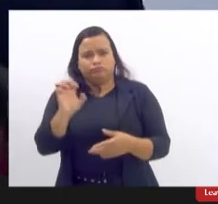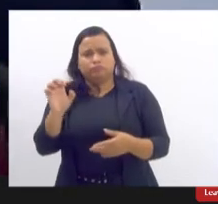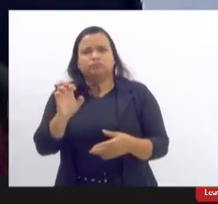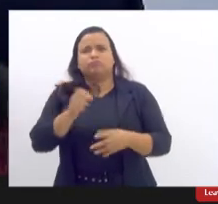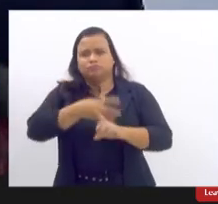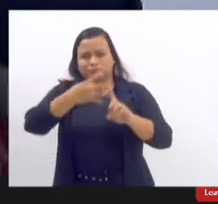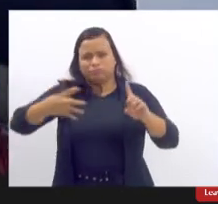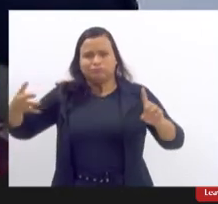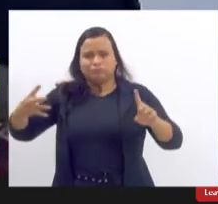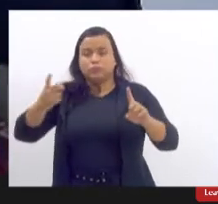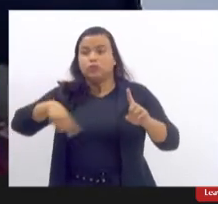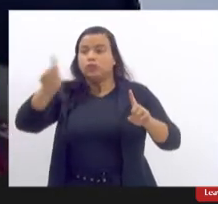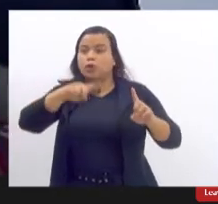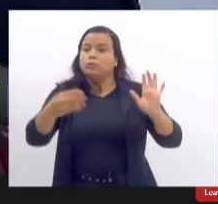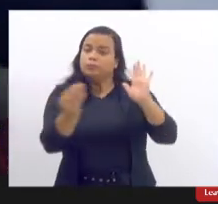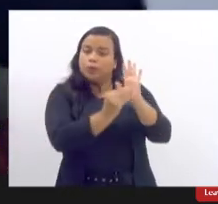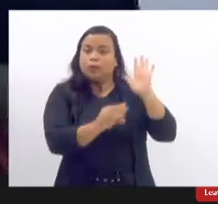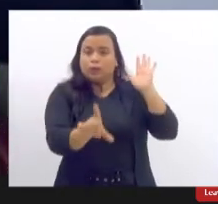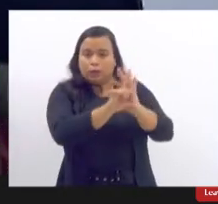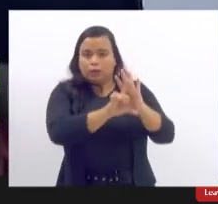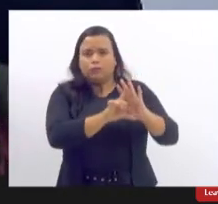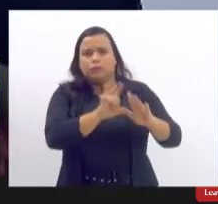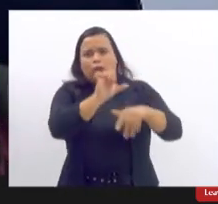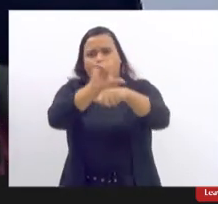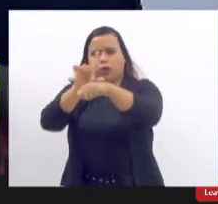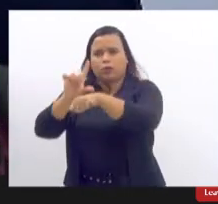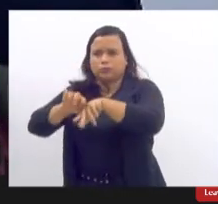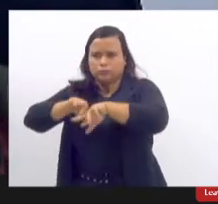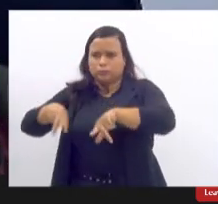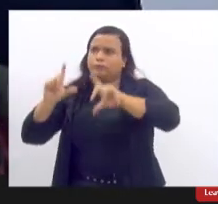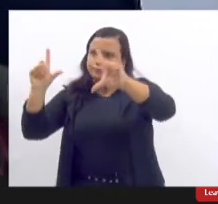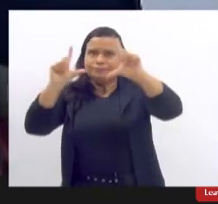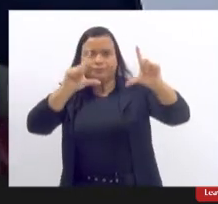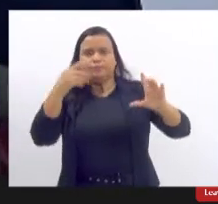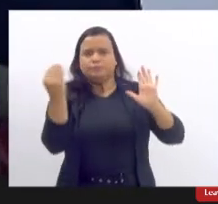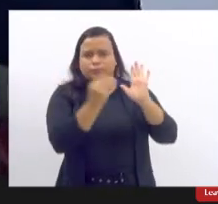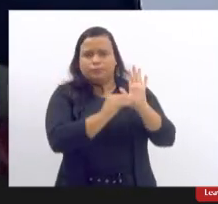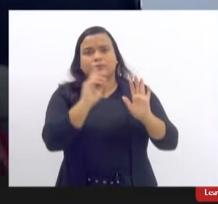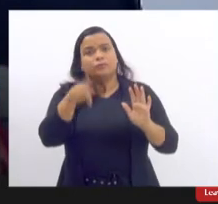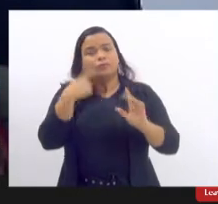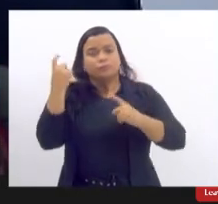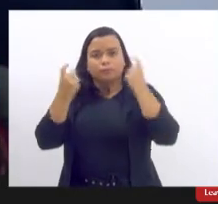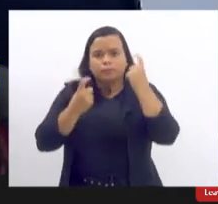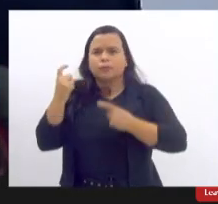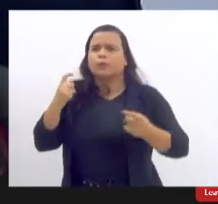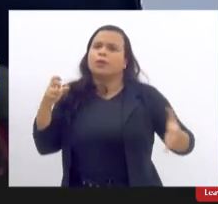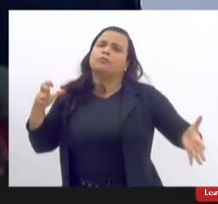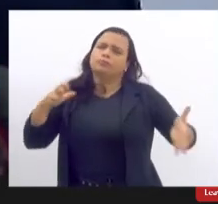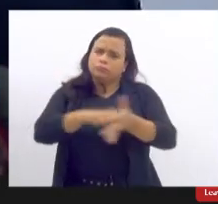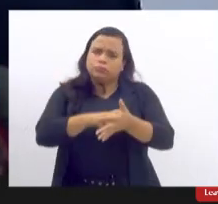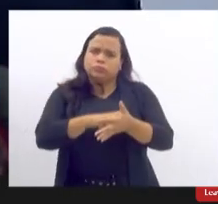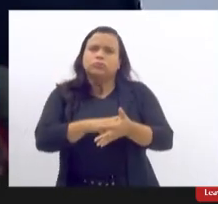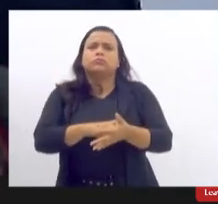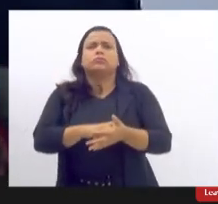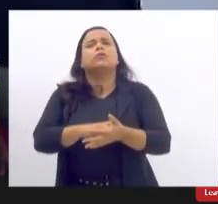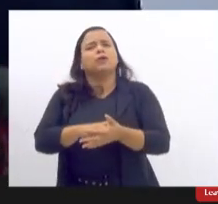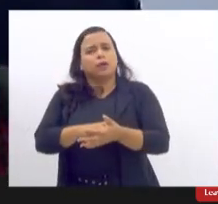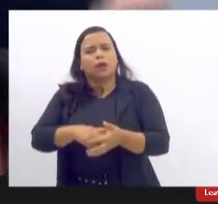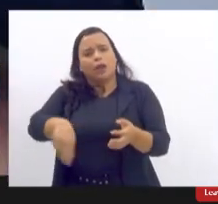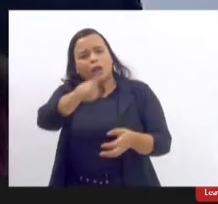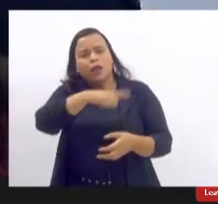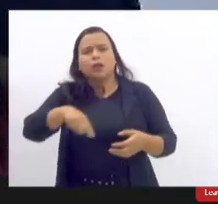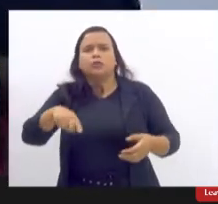estabelecimentos nós Joana tivemos a preocupação de punir as autoridades que se omitem